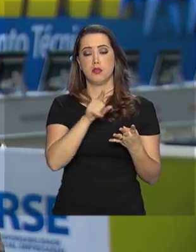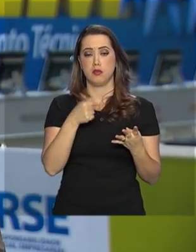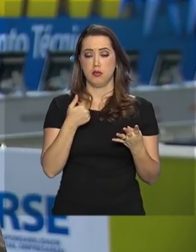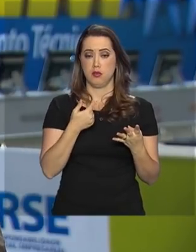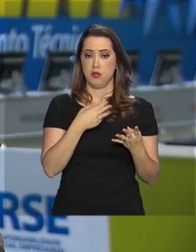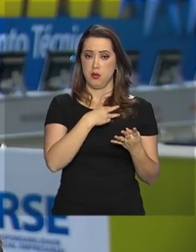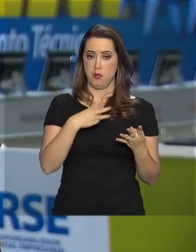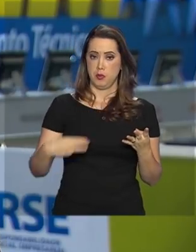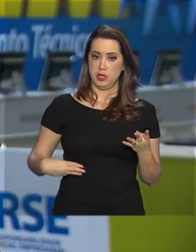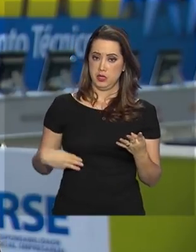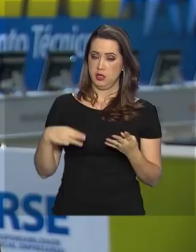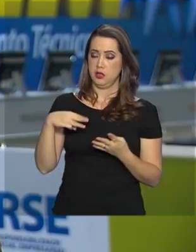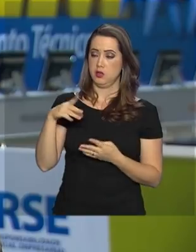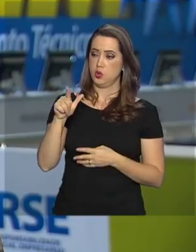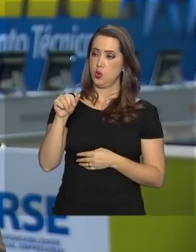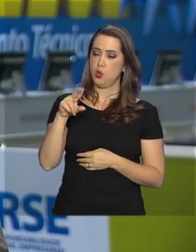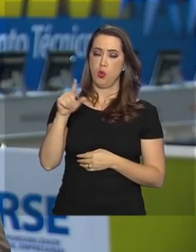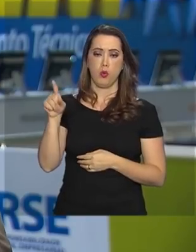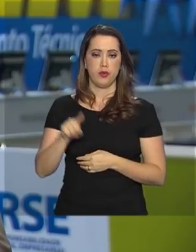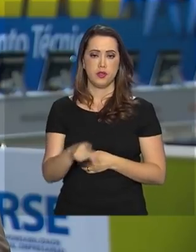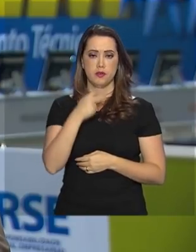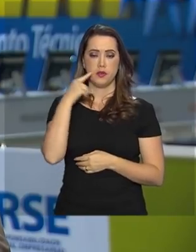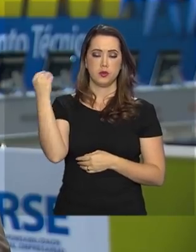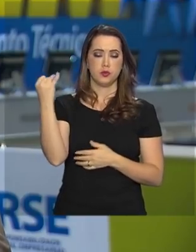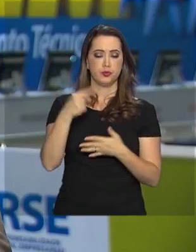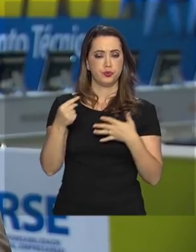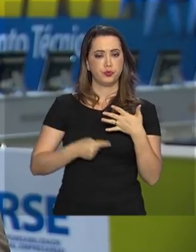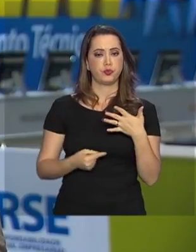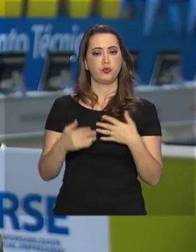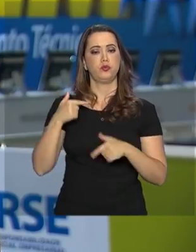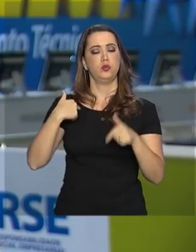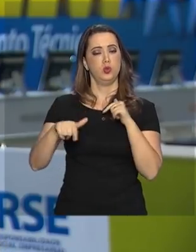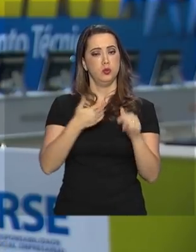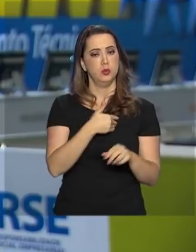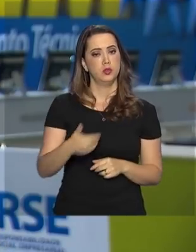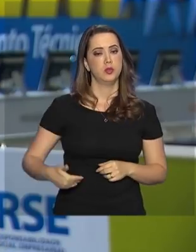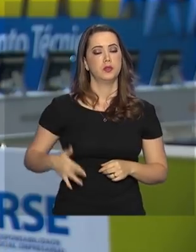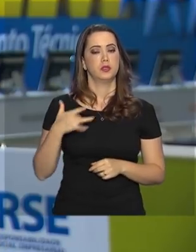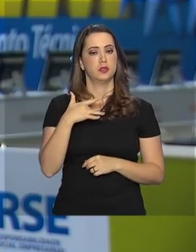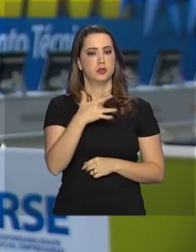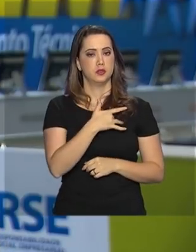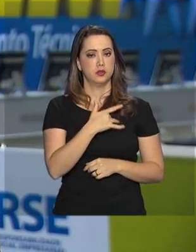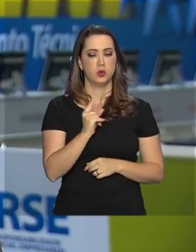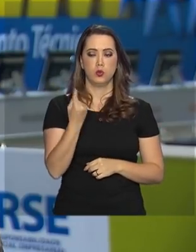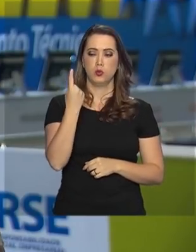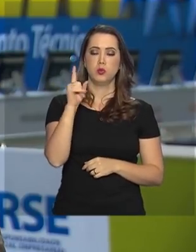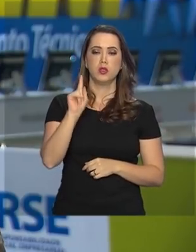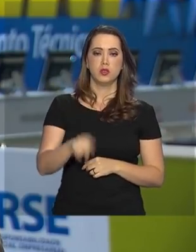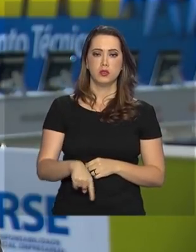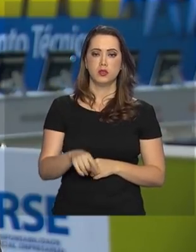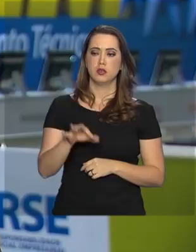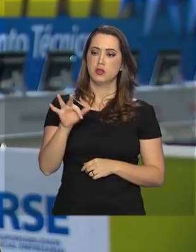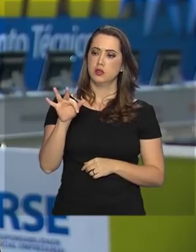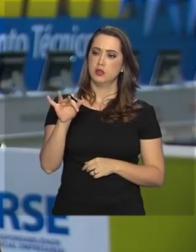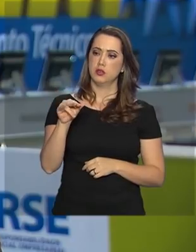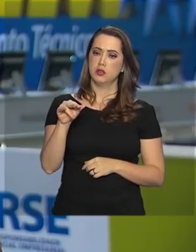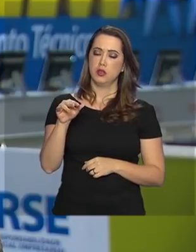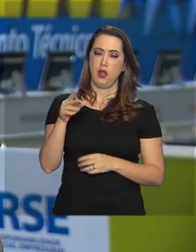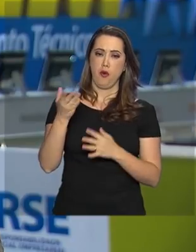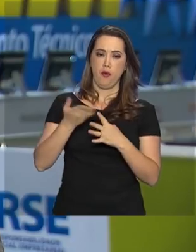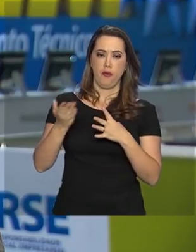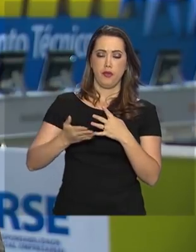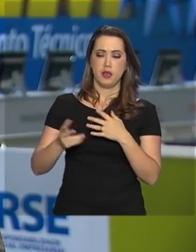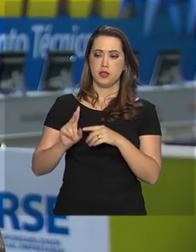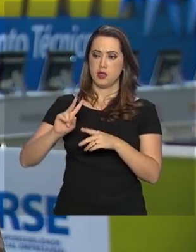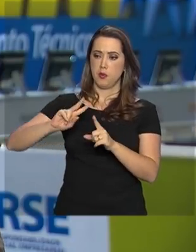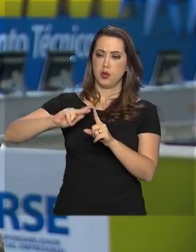O ministro Luiz Henrique Mandetta destacou as ações do governo na área da saúde. Uma delas é o financiamento em